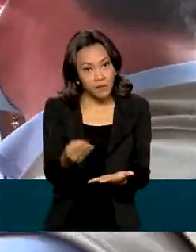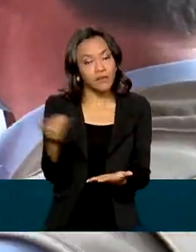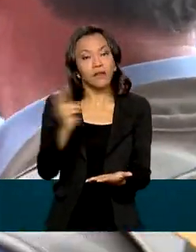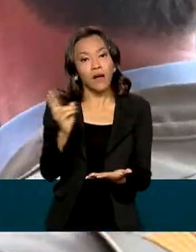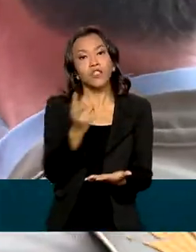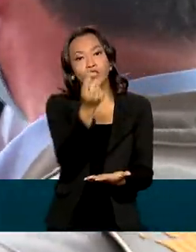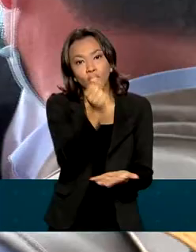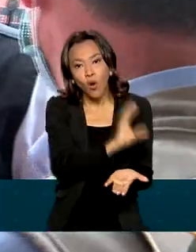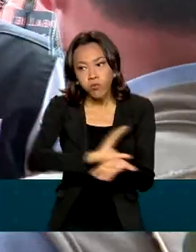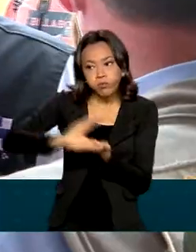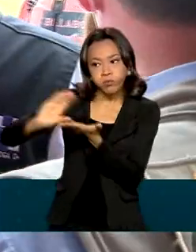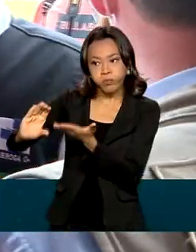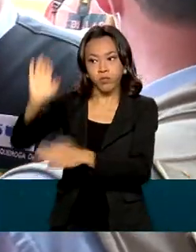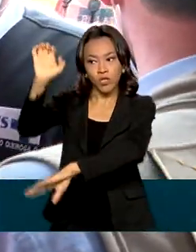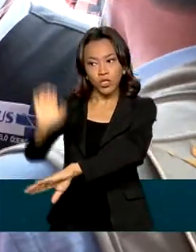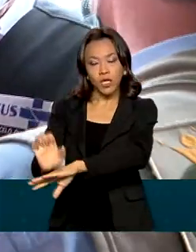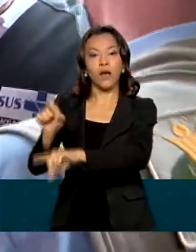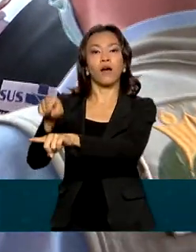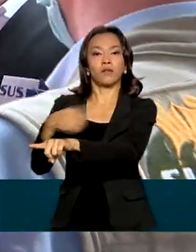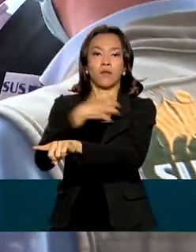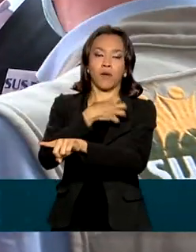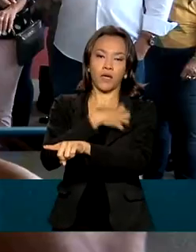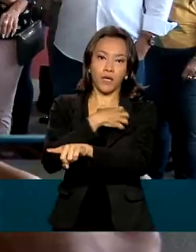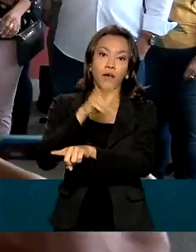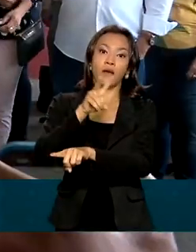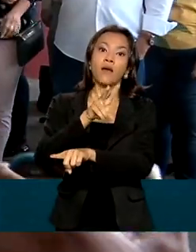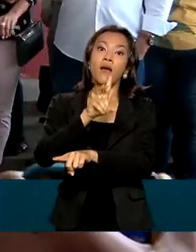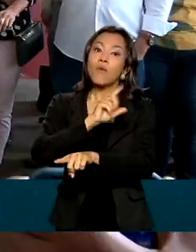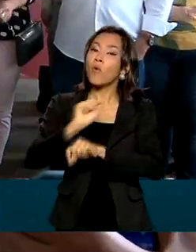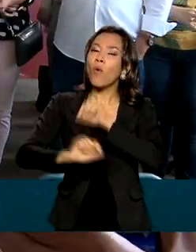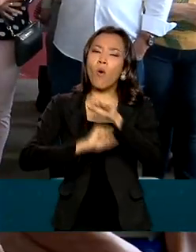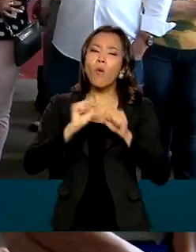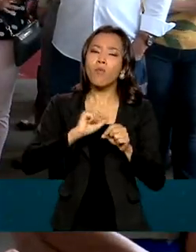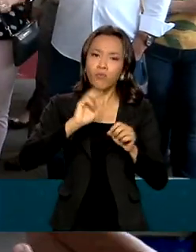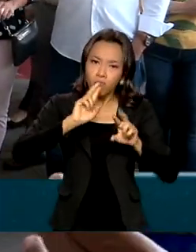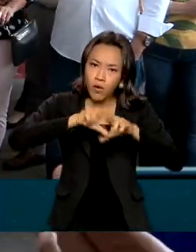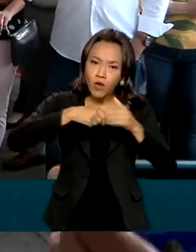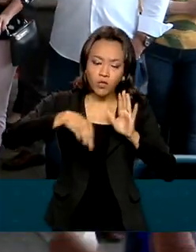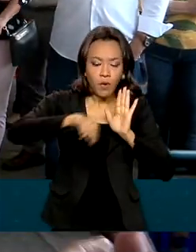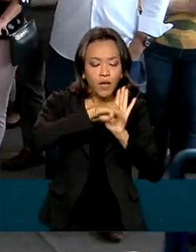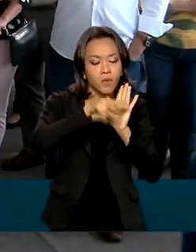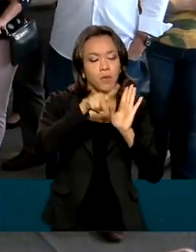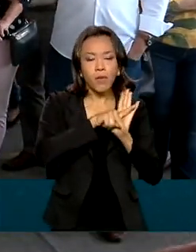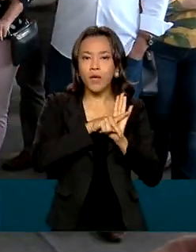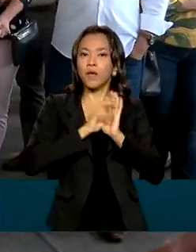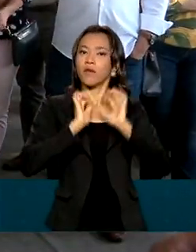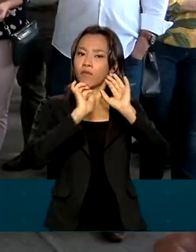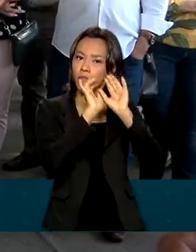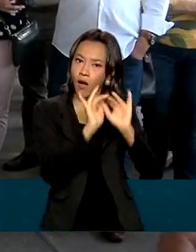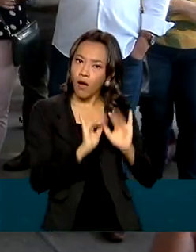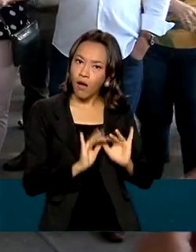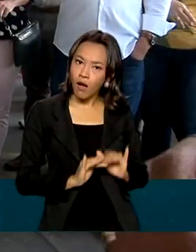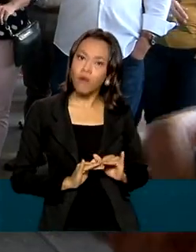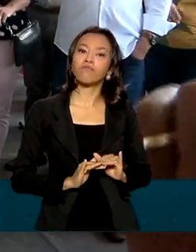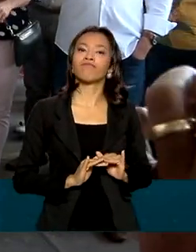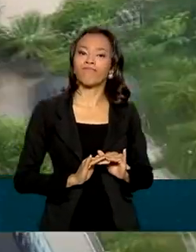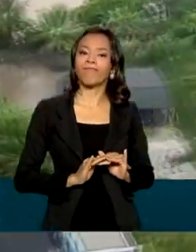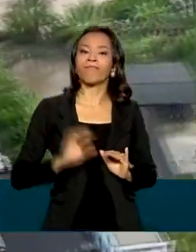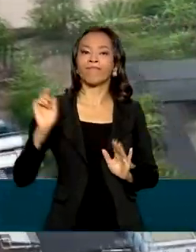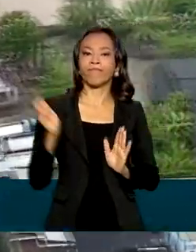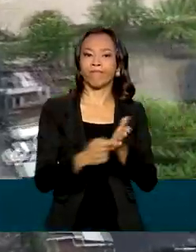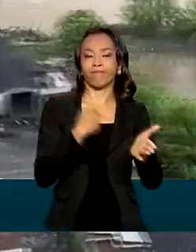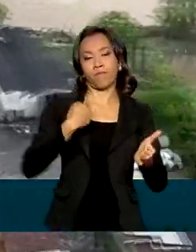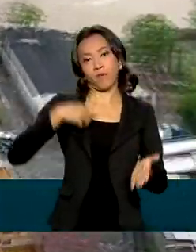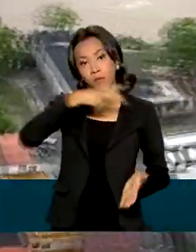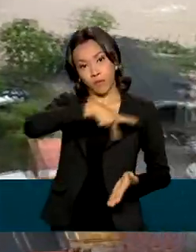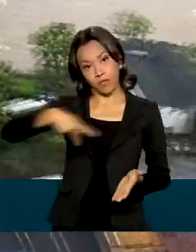governo federal. O dinheiro foi destinado através de uma medida provisória editada pelo presidente Jair Bolsonaro. A